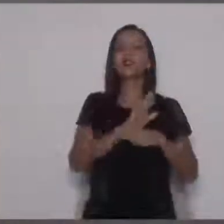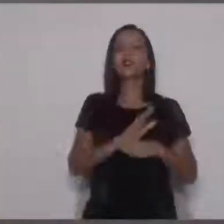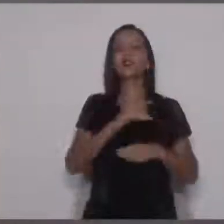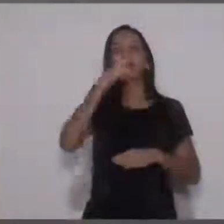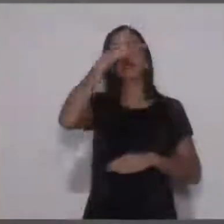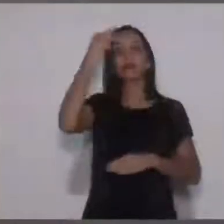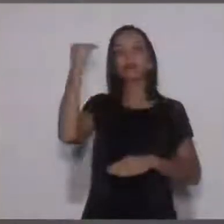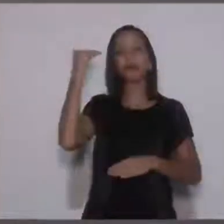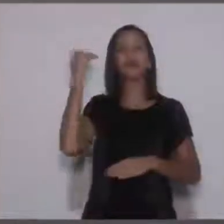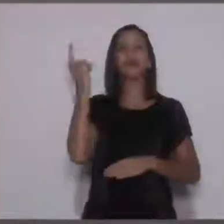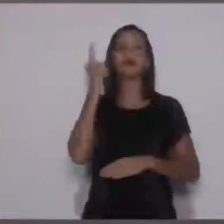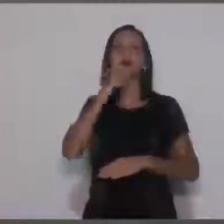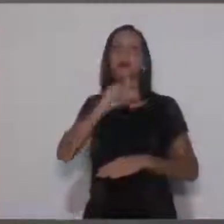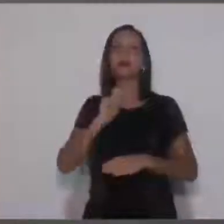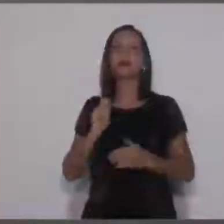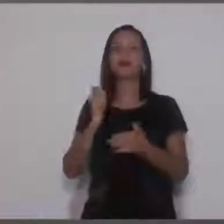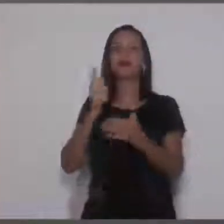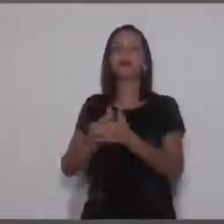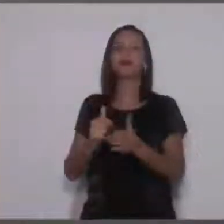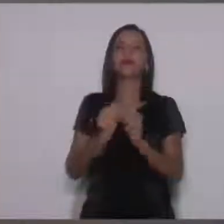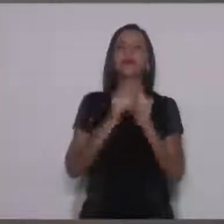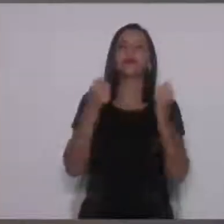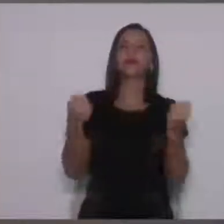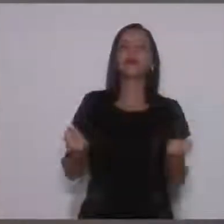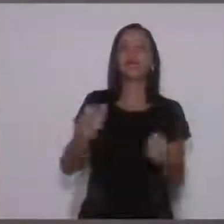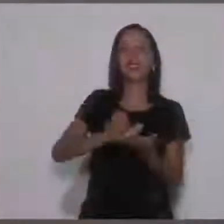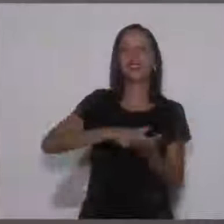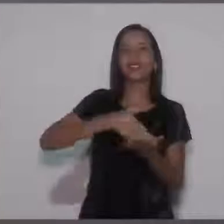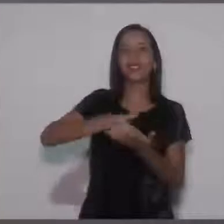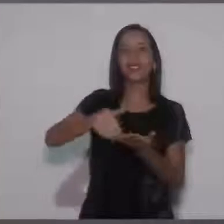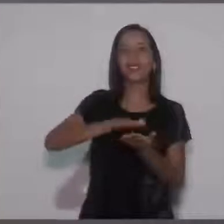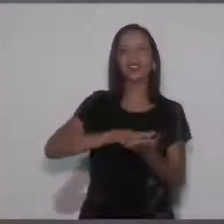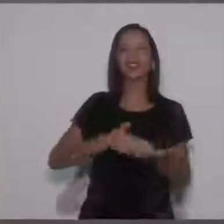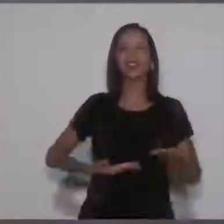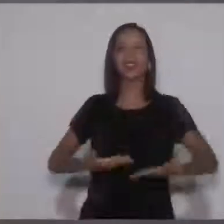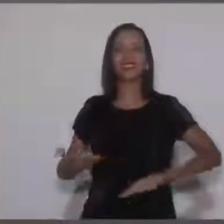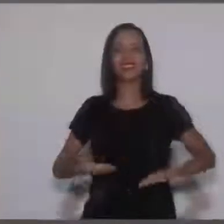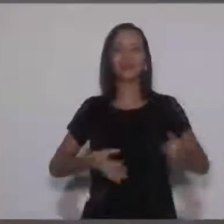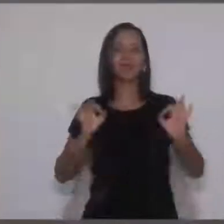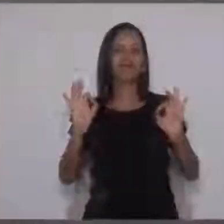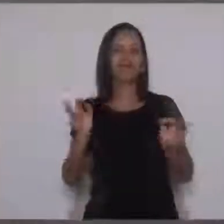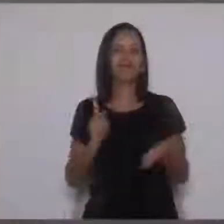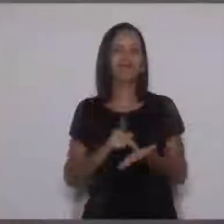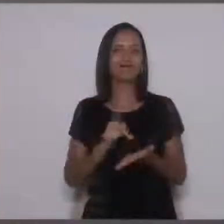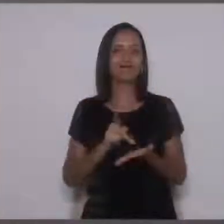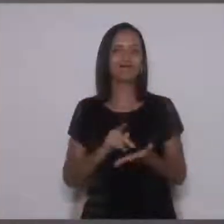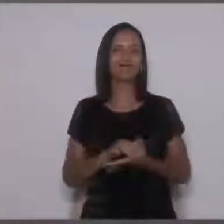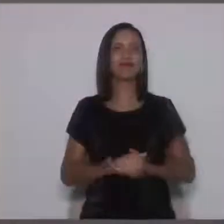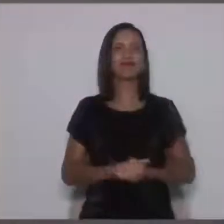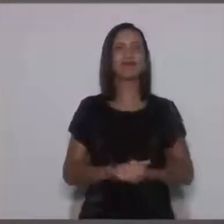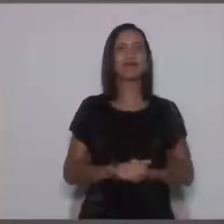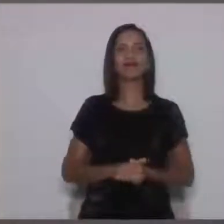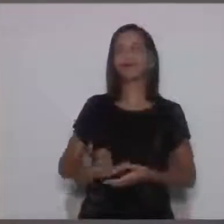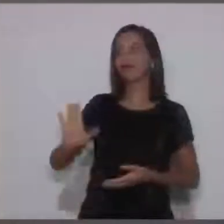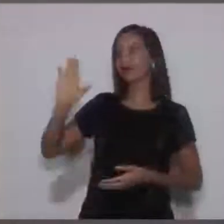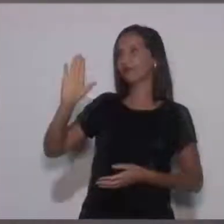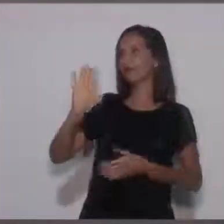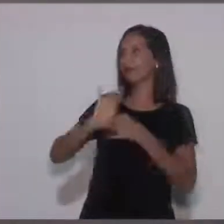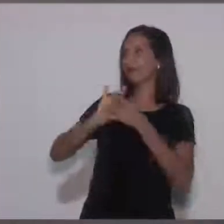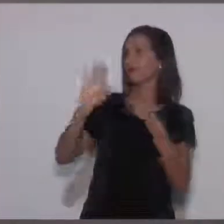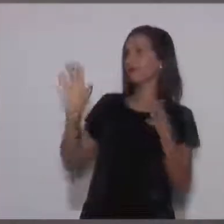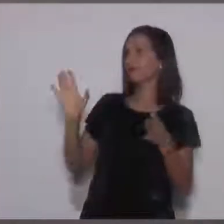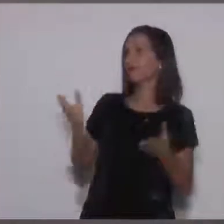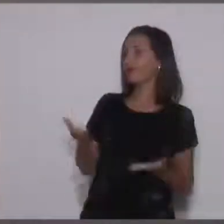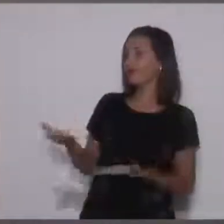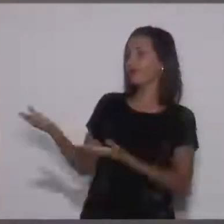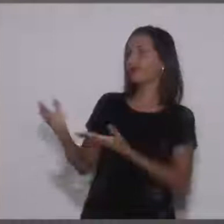prefeitura a conseguir comprar o pãozinho com manteiga do servidor. Não é verdade? Concede uma parte, vereador, só para